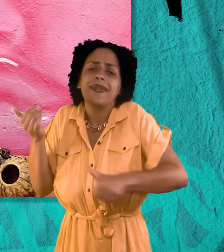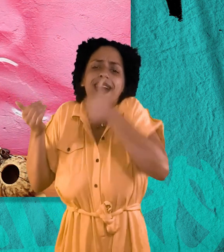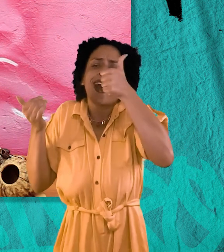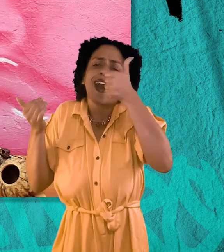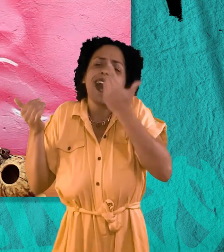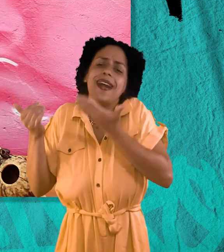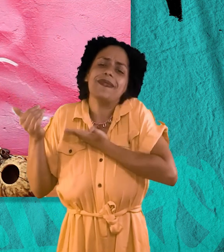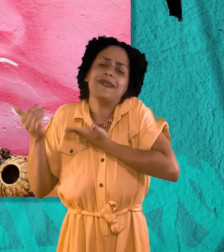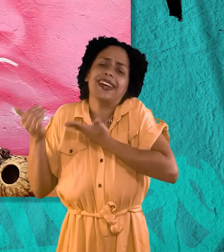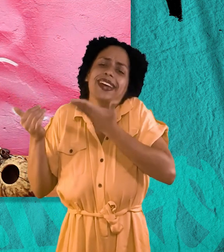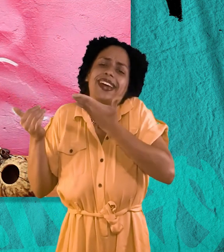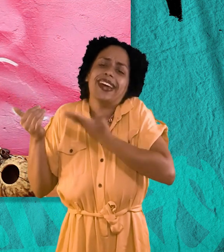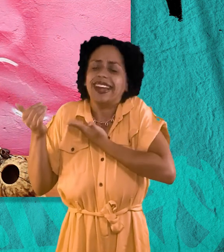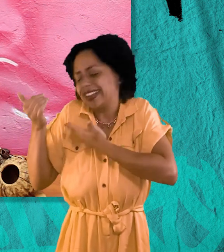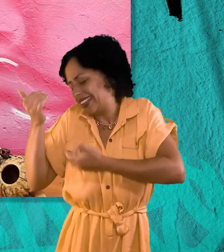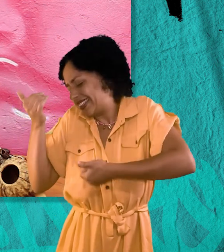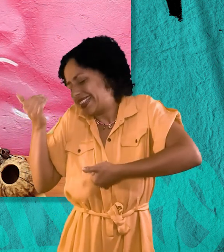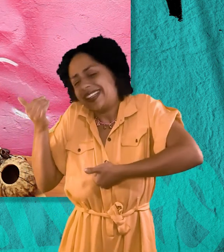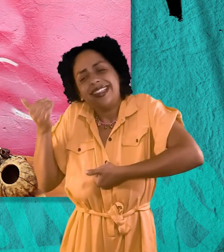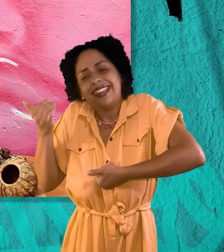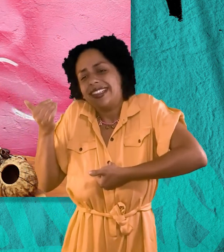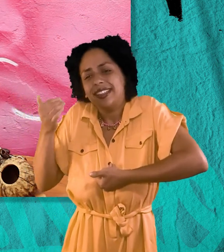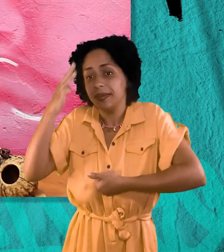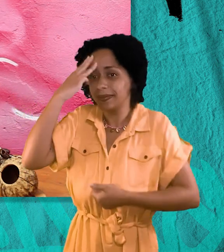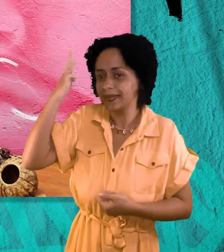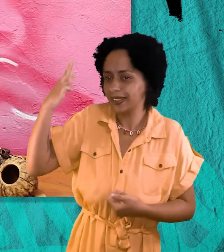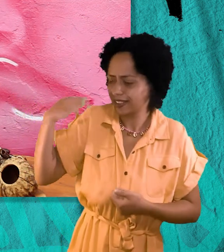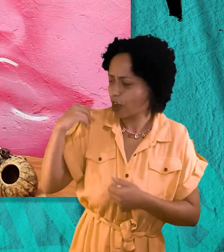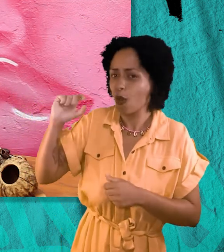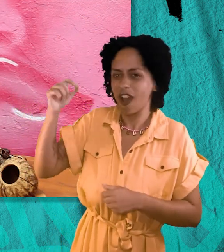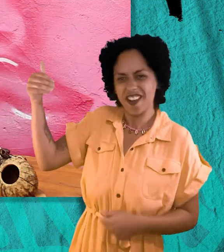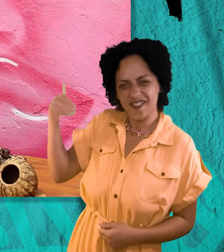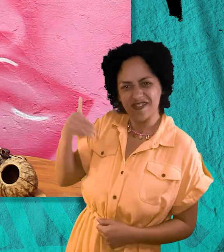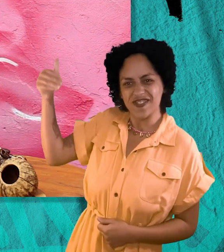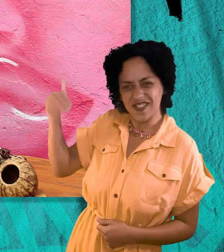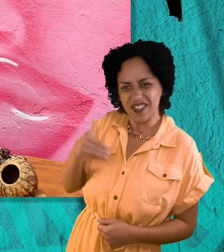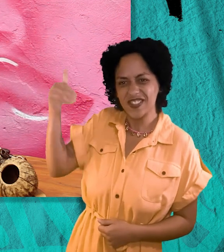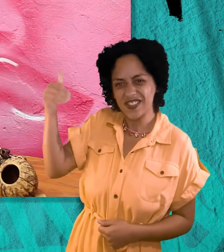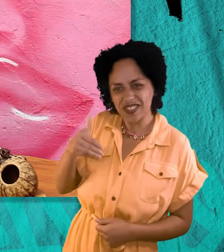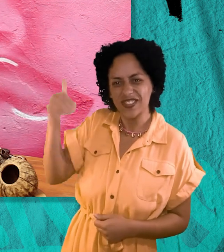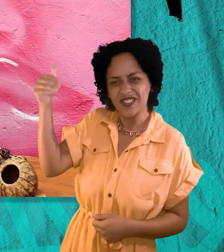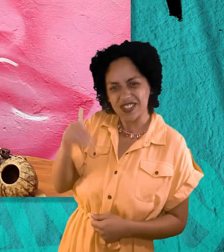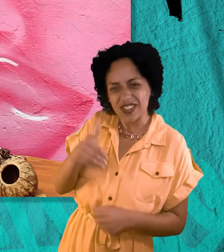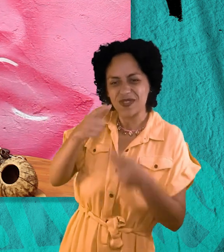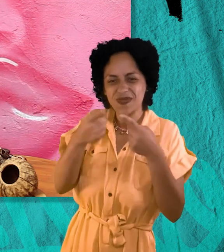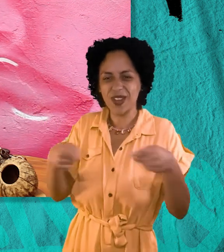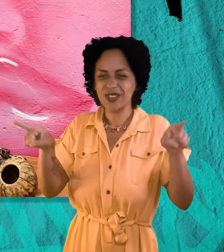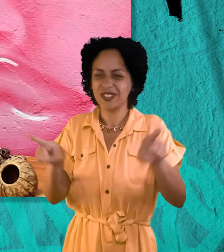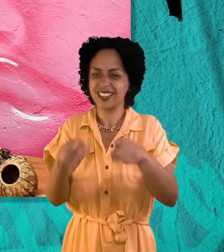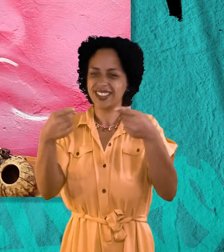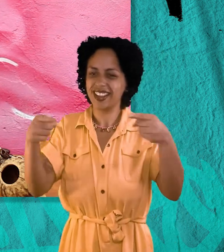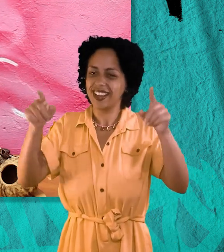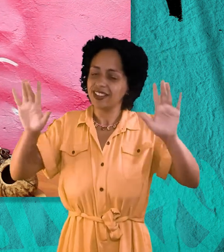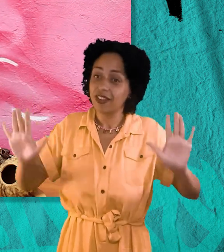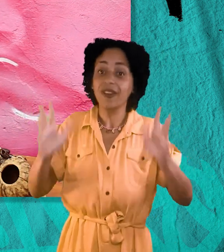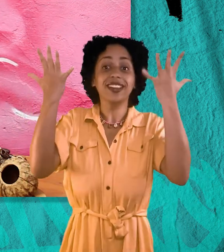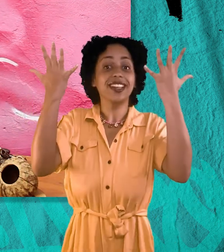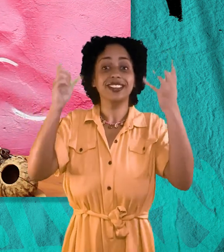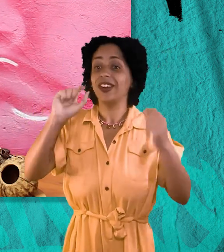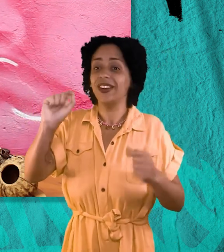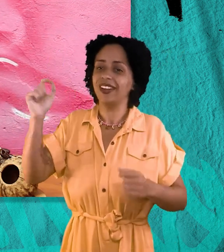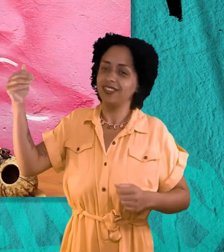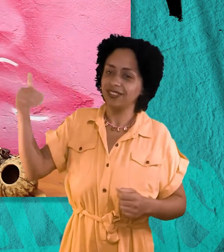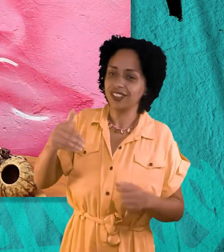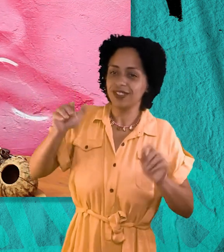o melhor amigo. Maria passou a fazer parte da nossa aula de música e foi passando as escalas e as etapas